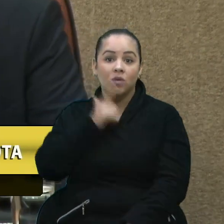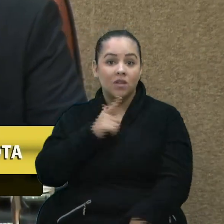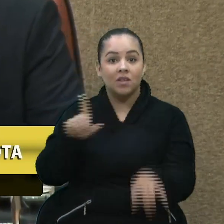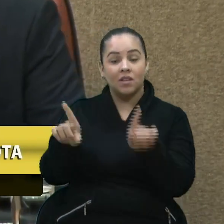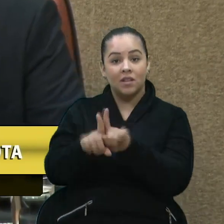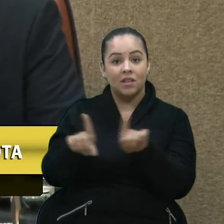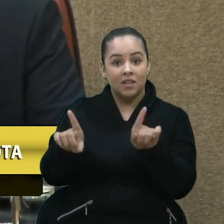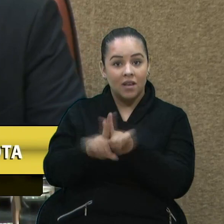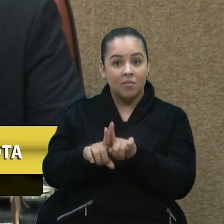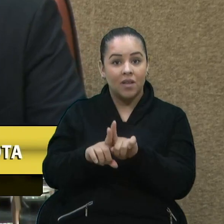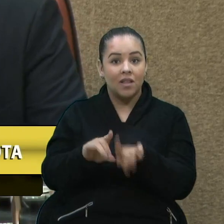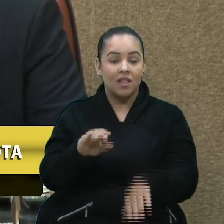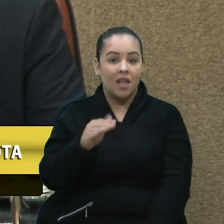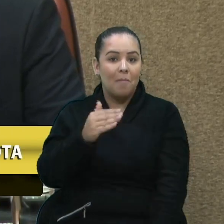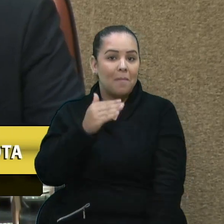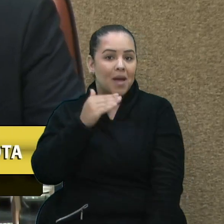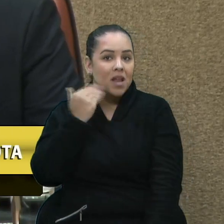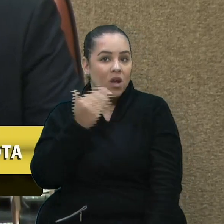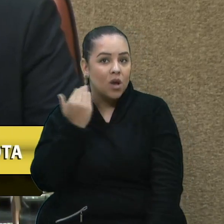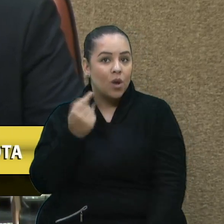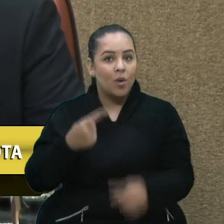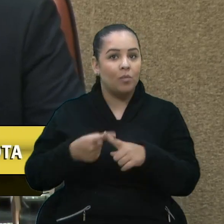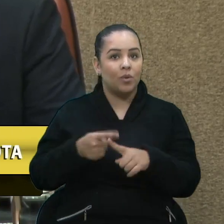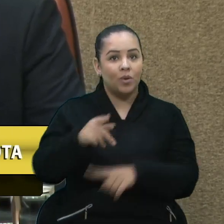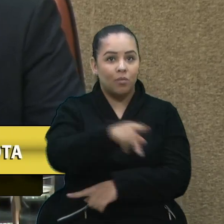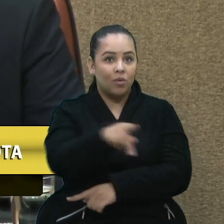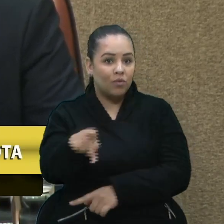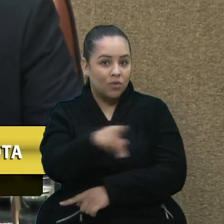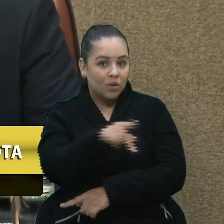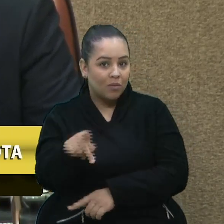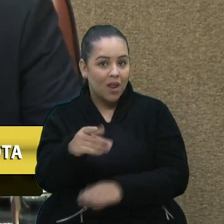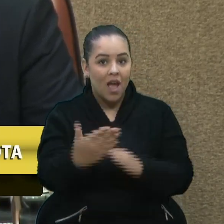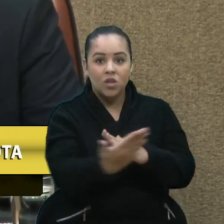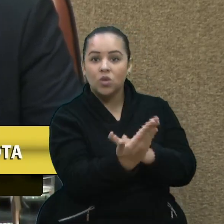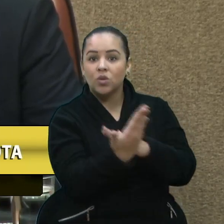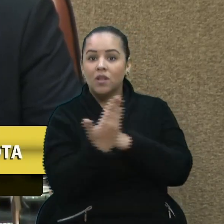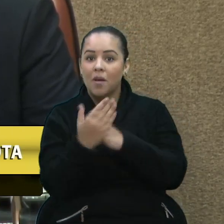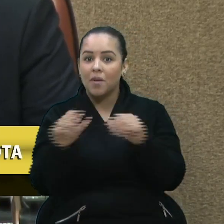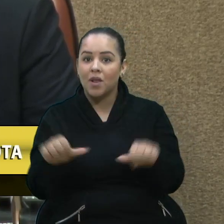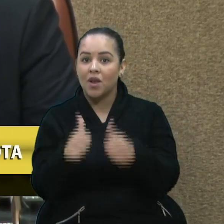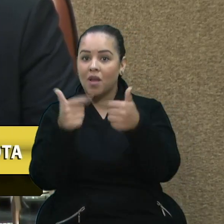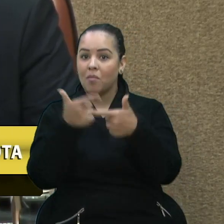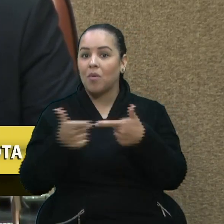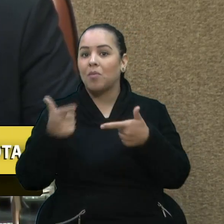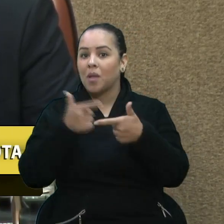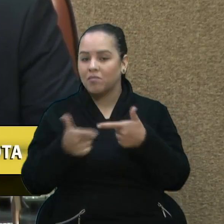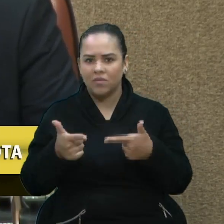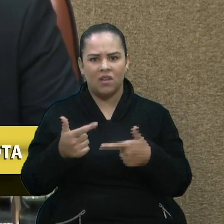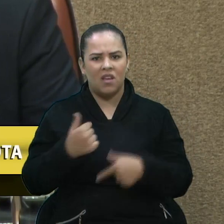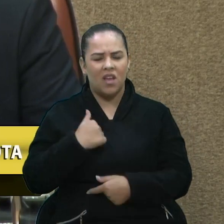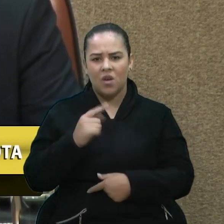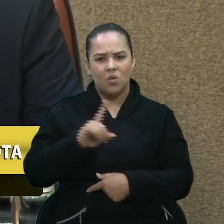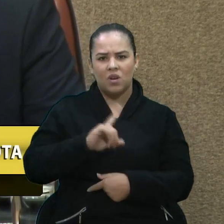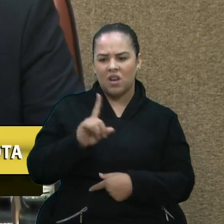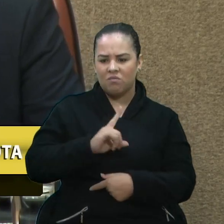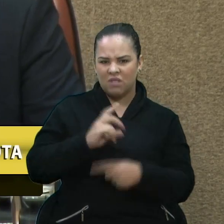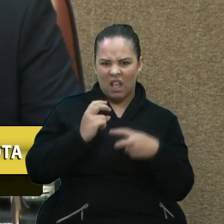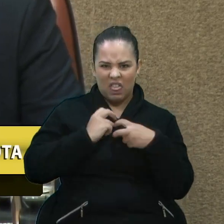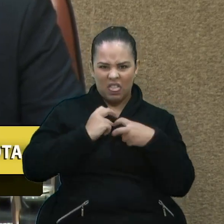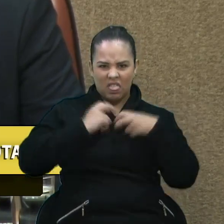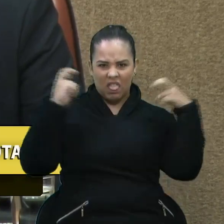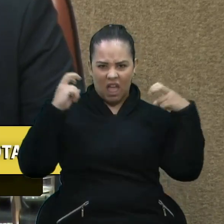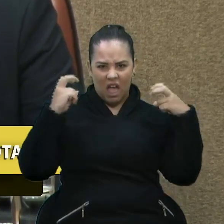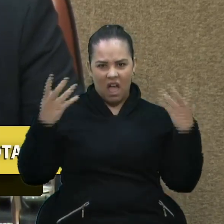Marisol, por serem professores, para ajudar a resolver esse problema. Eu não fui gritar para